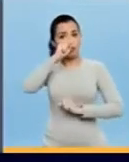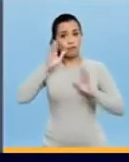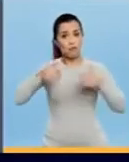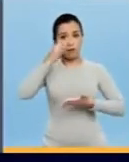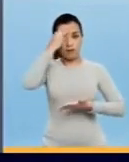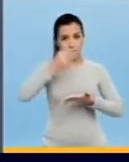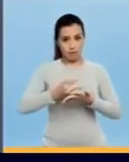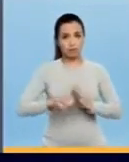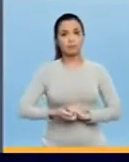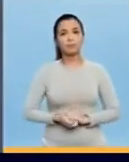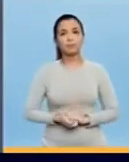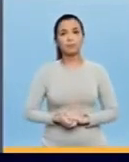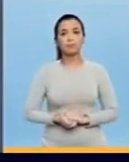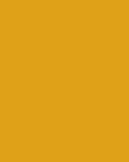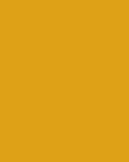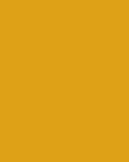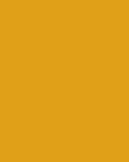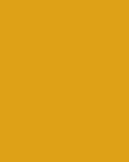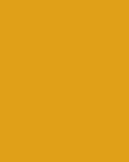força Foco E fé